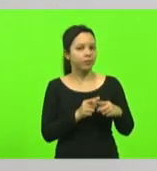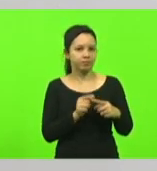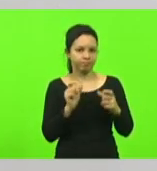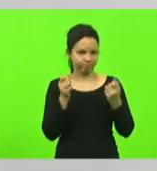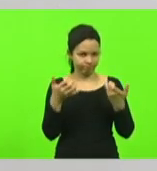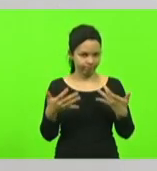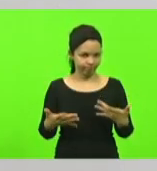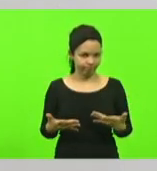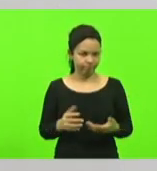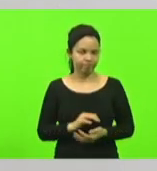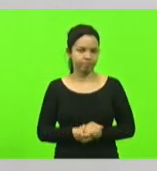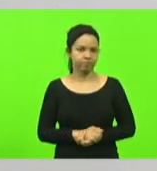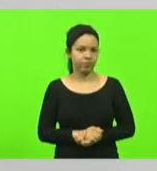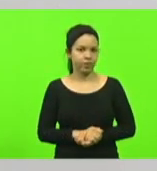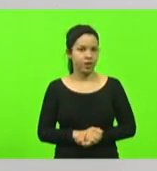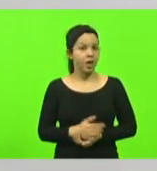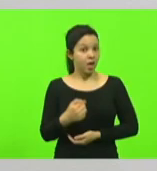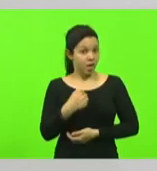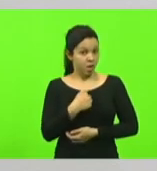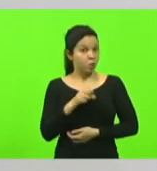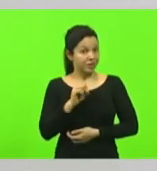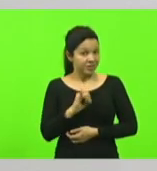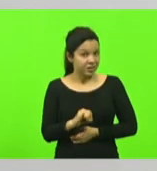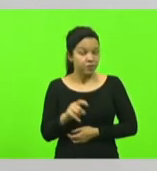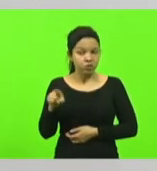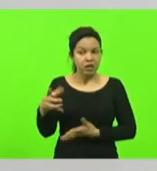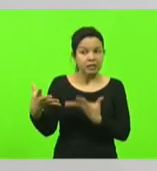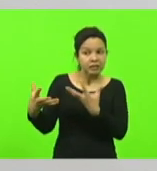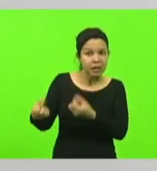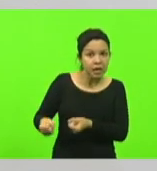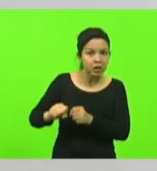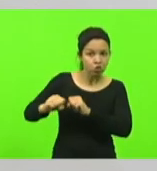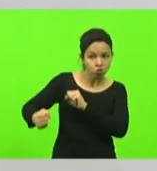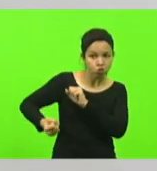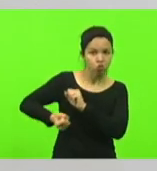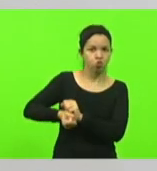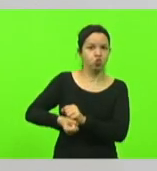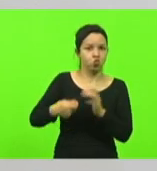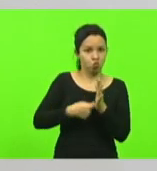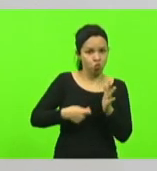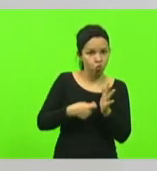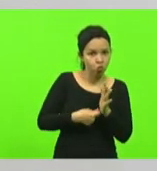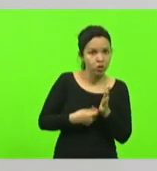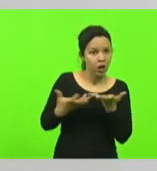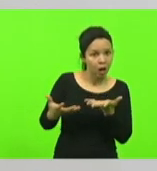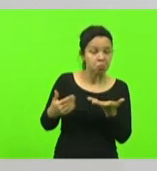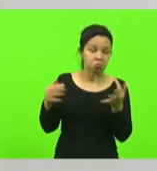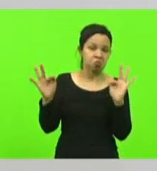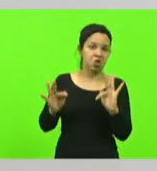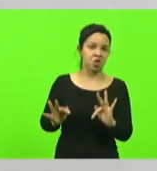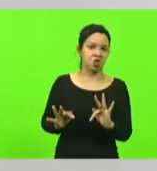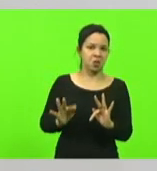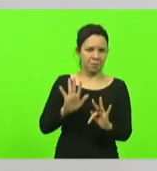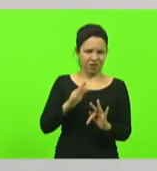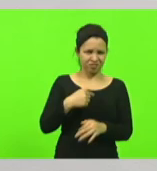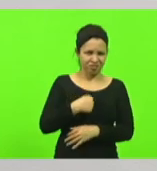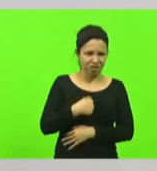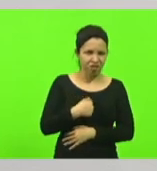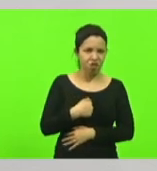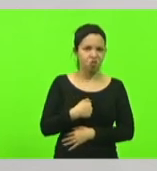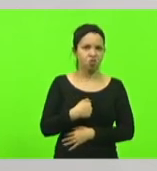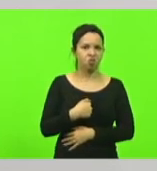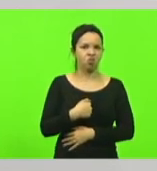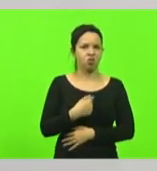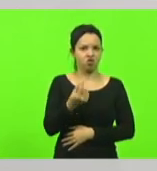Eu, particularmente, se alguém quiser abraçar essa causa junto comigo, vou ficar muito feliz. Mas eu, particularmente, não coloco mais um centavo em